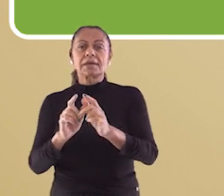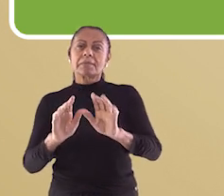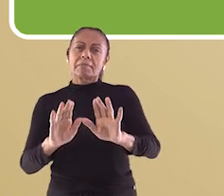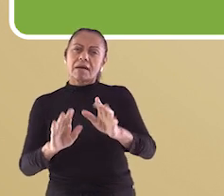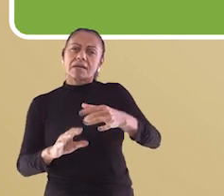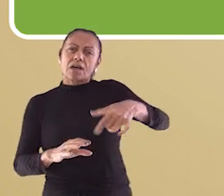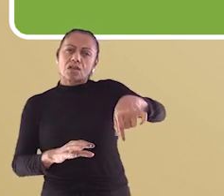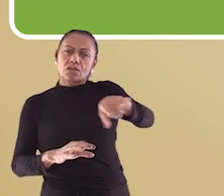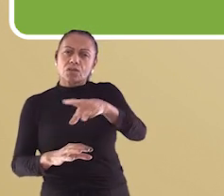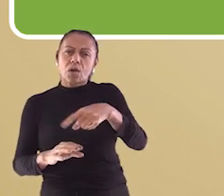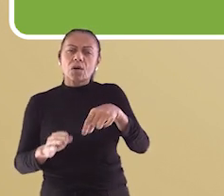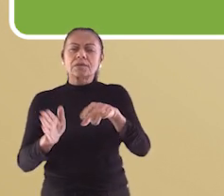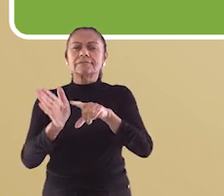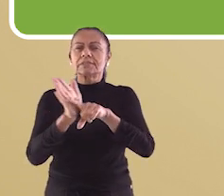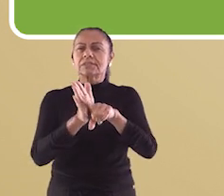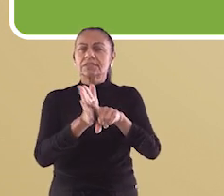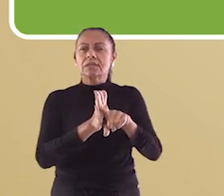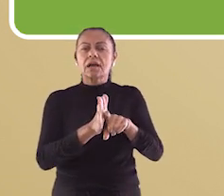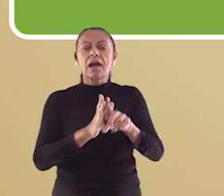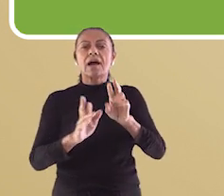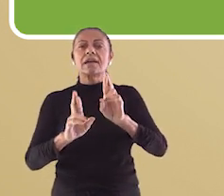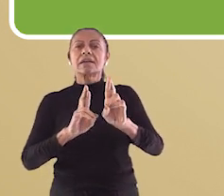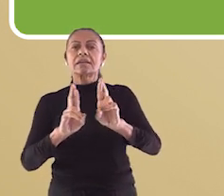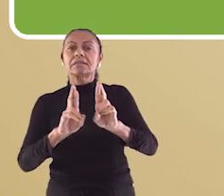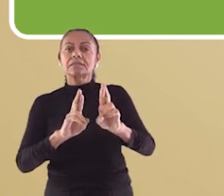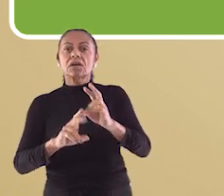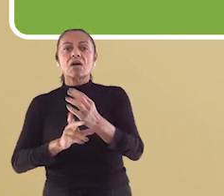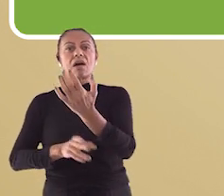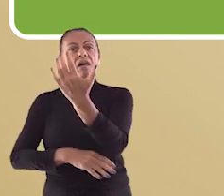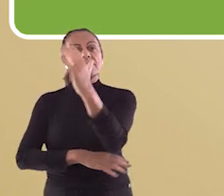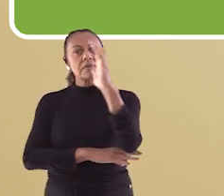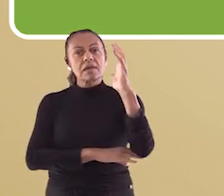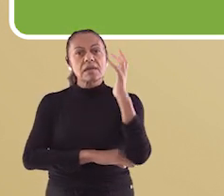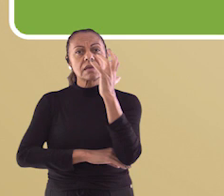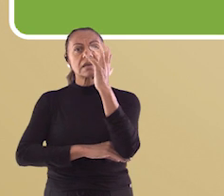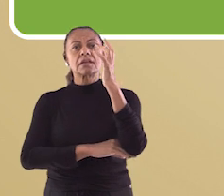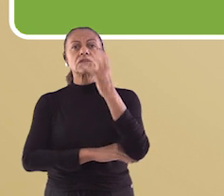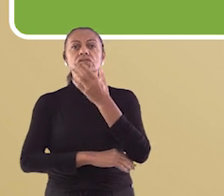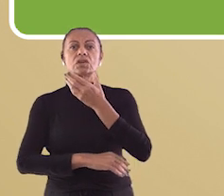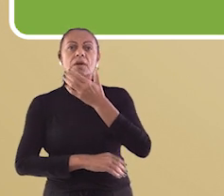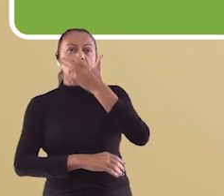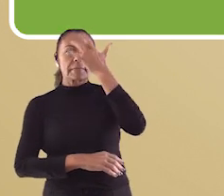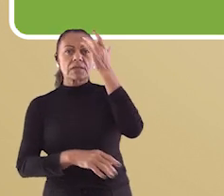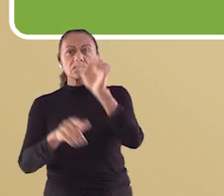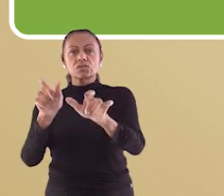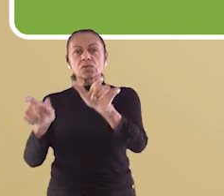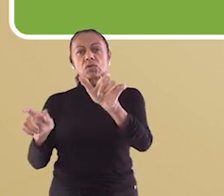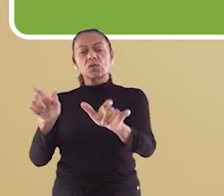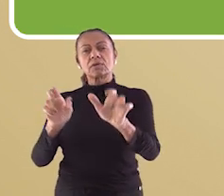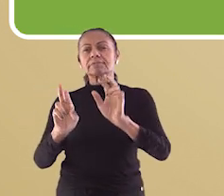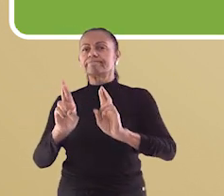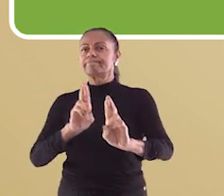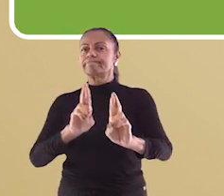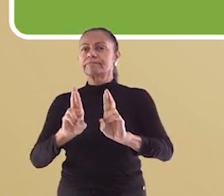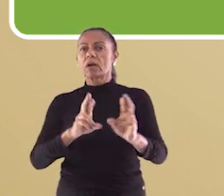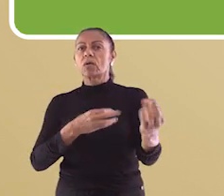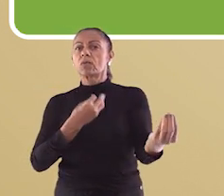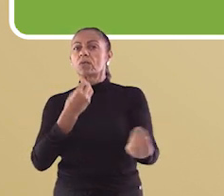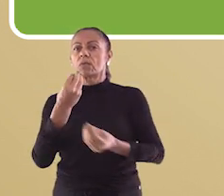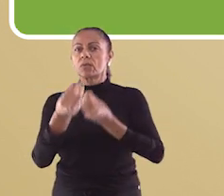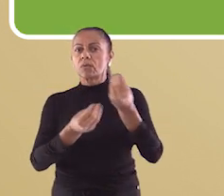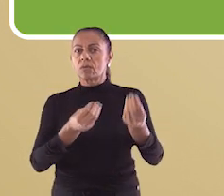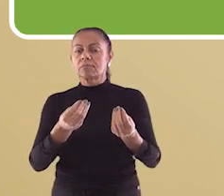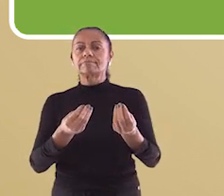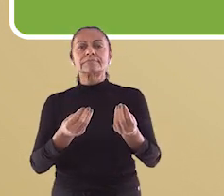a relação do homem com este espaço e com o meio ambiente. Exatamente os pontos de desequilíbrio